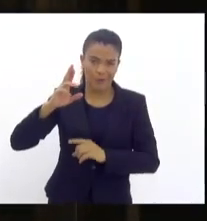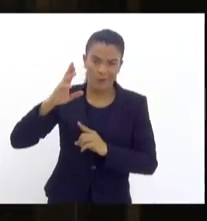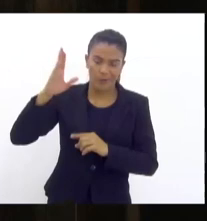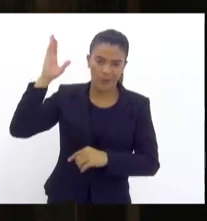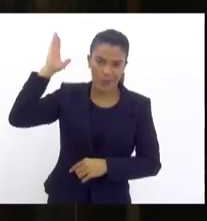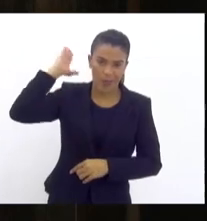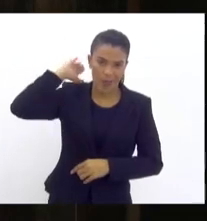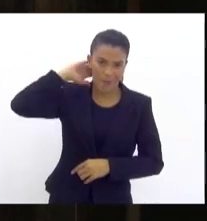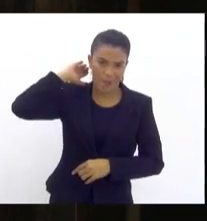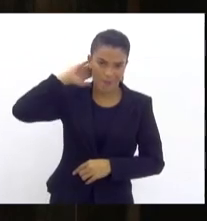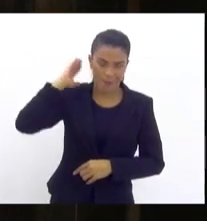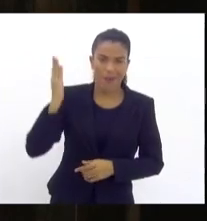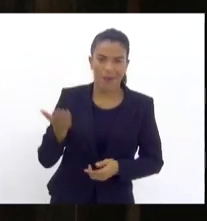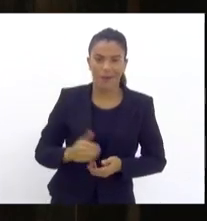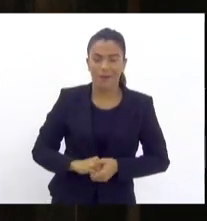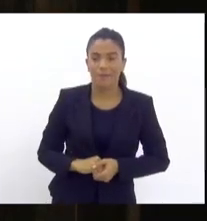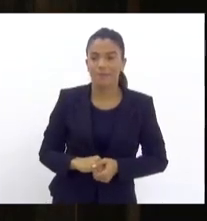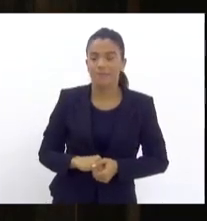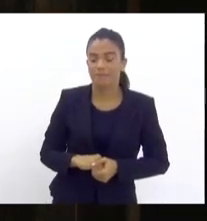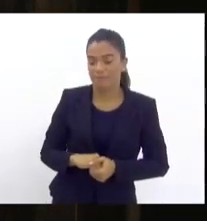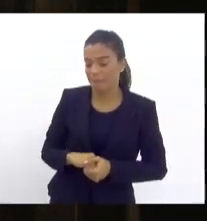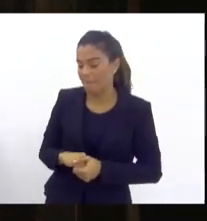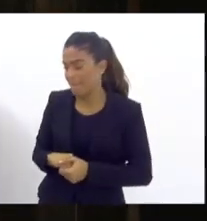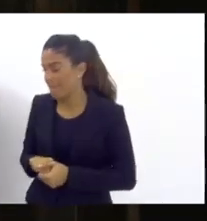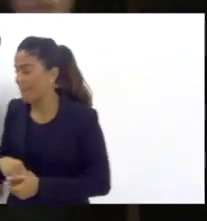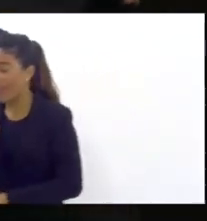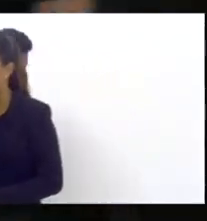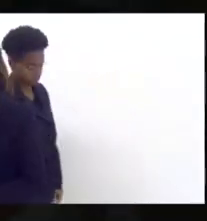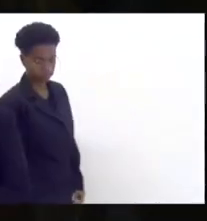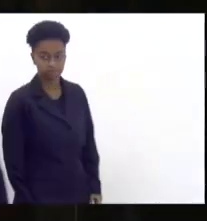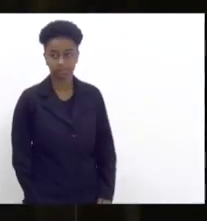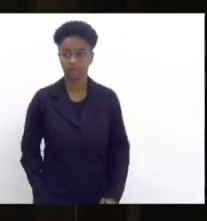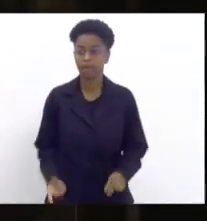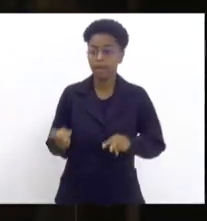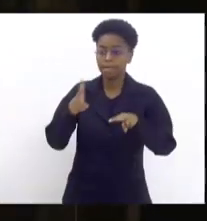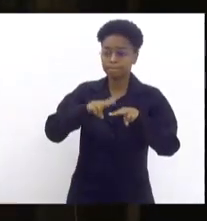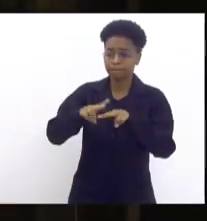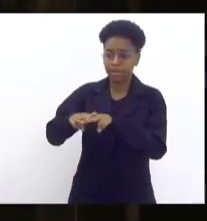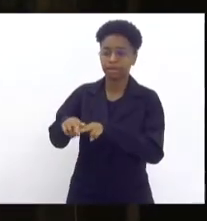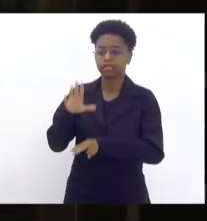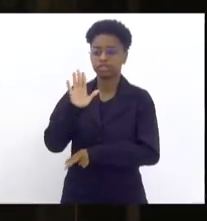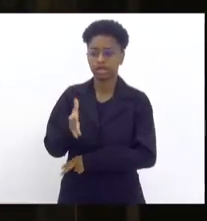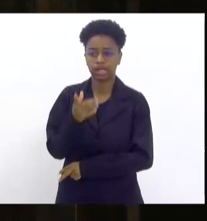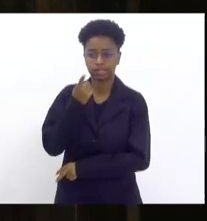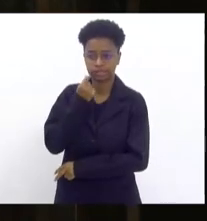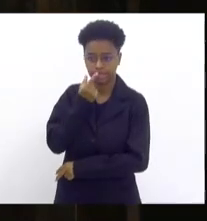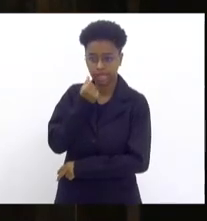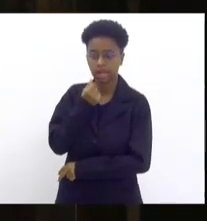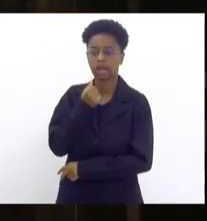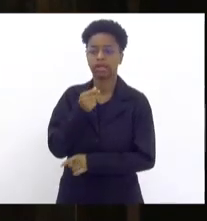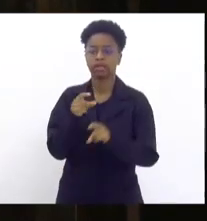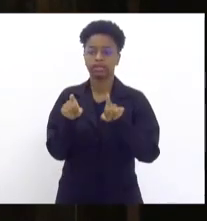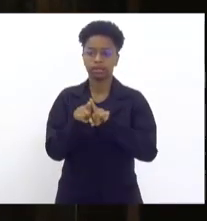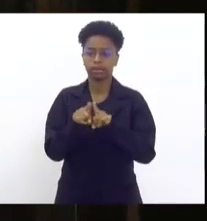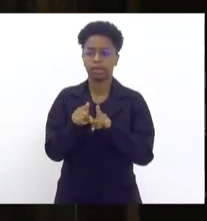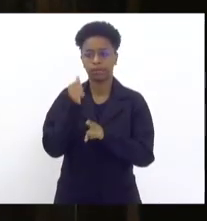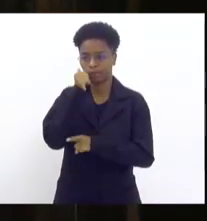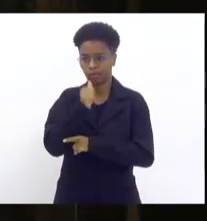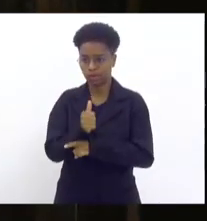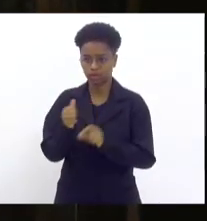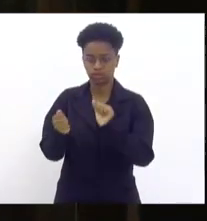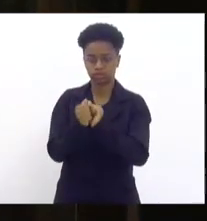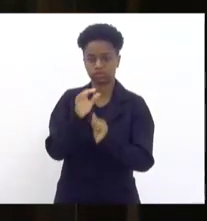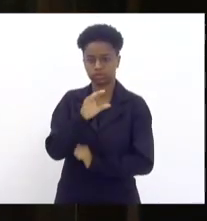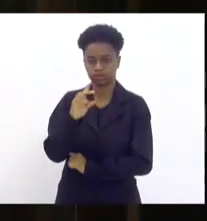aqui no Rio, já prendemos mulher de chefe do tráfico do Ceará, junto com a facção comando vermelho,